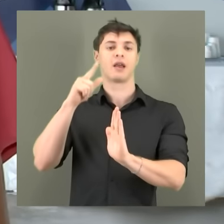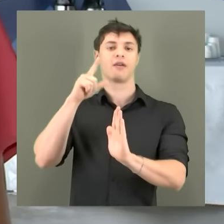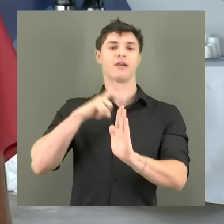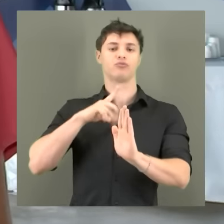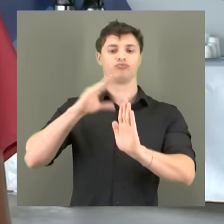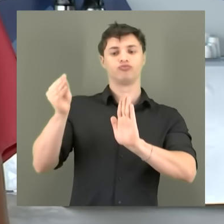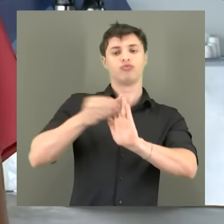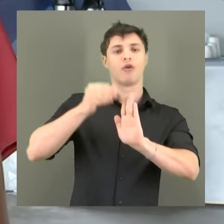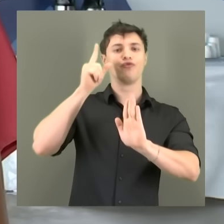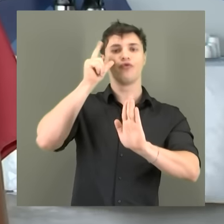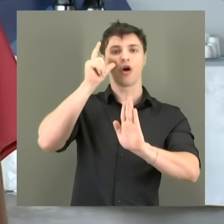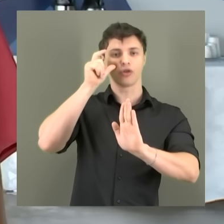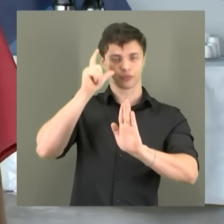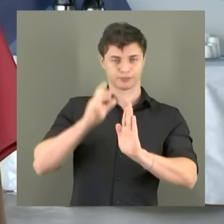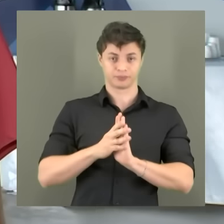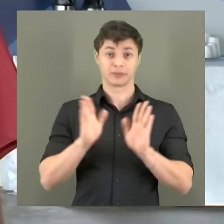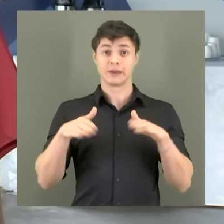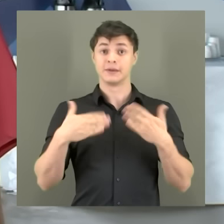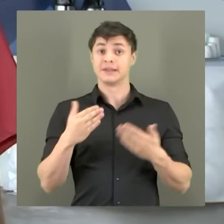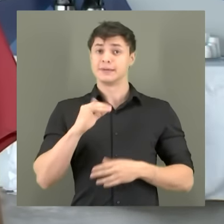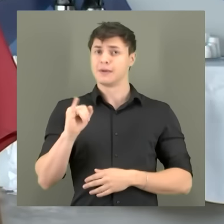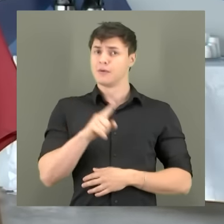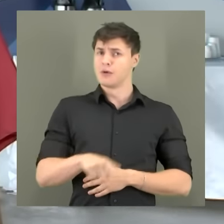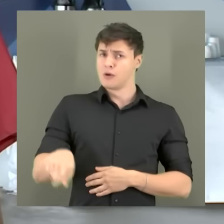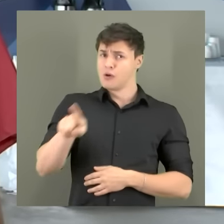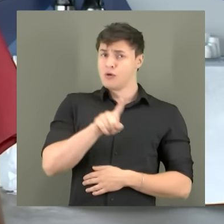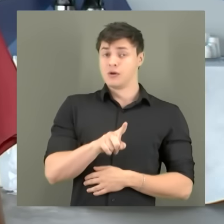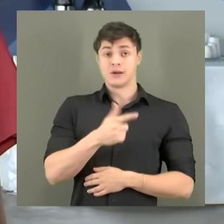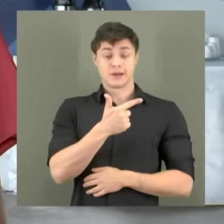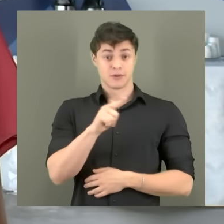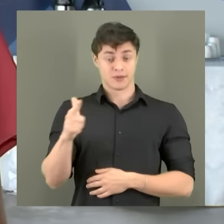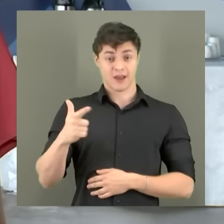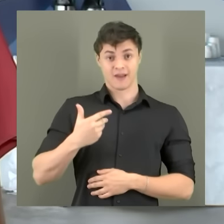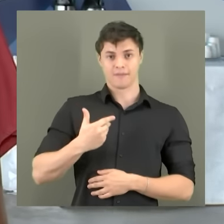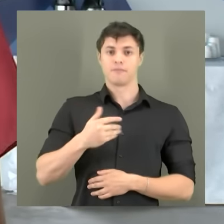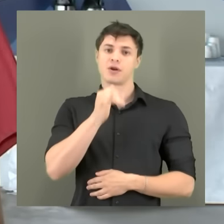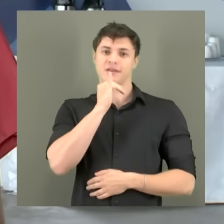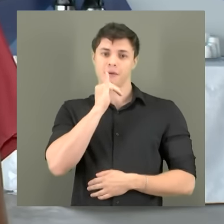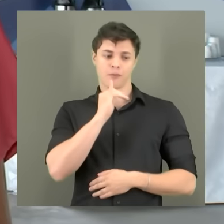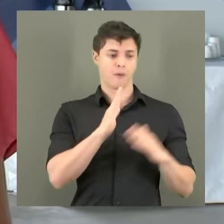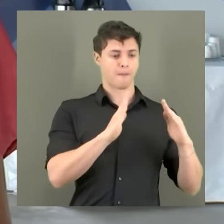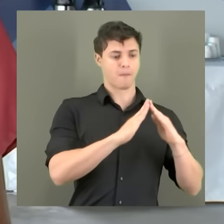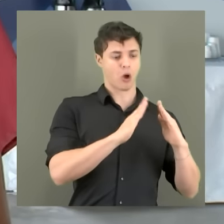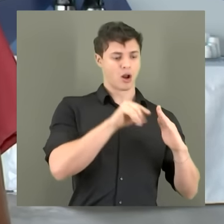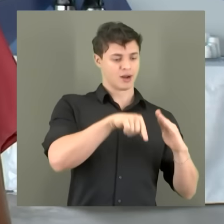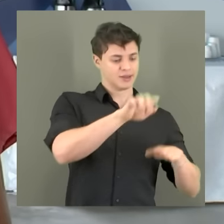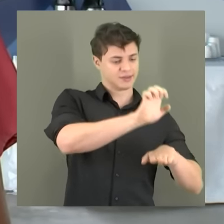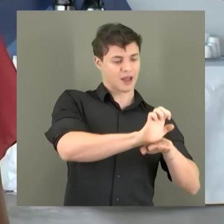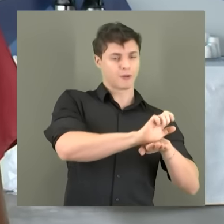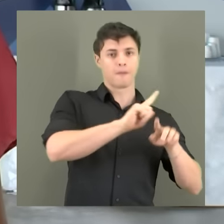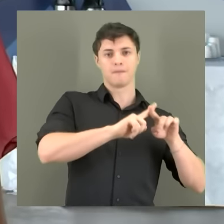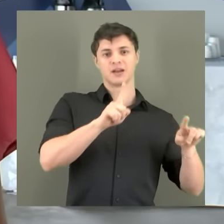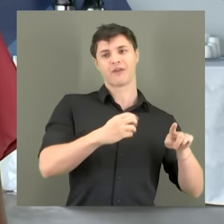lembrando que o eleitor que não estiver em seu domicílio eleitoral vai precisar justificar o voto.